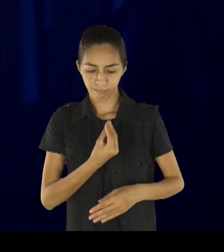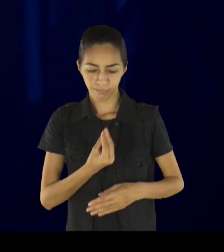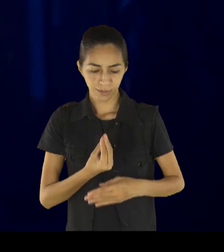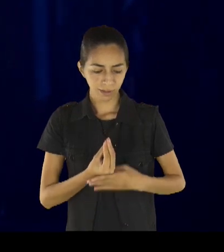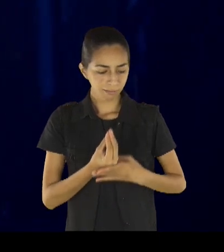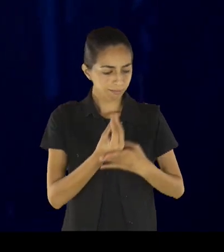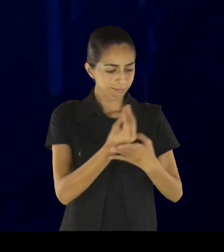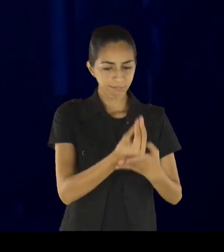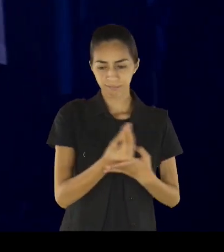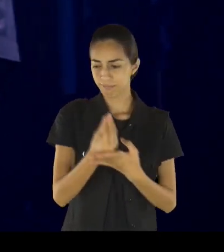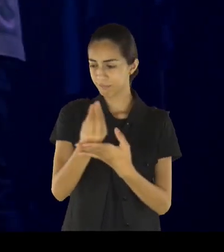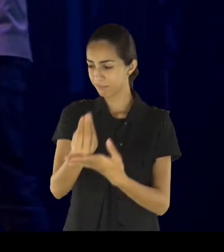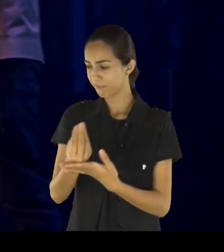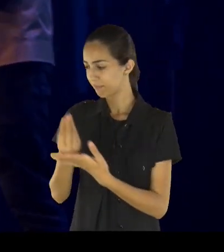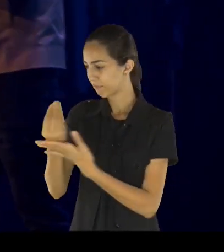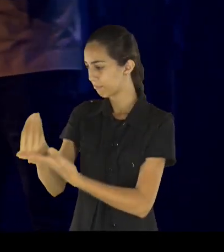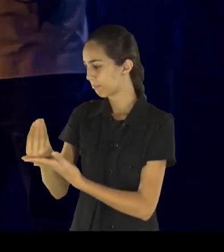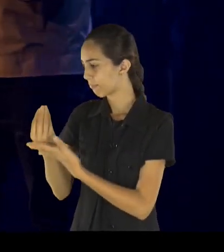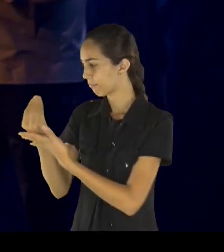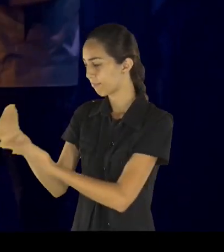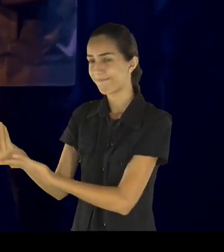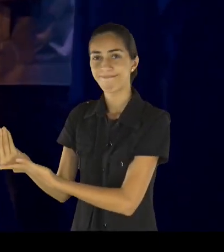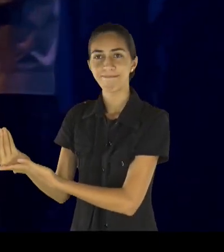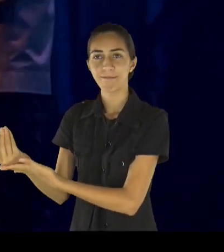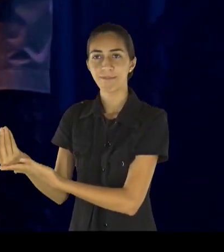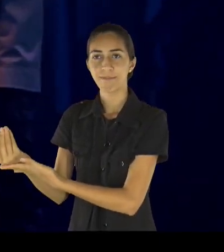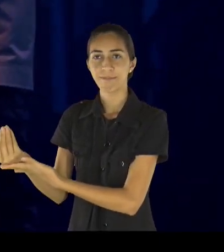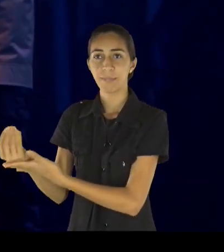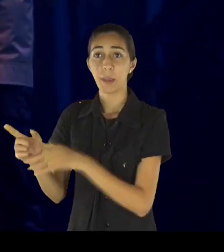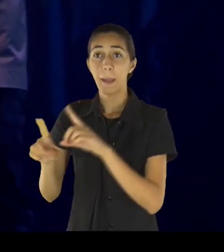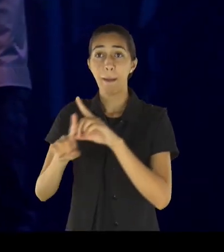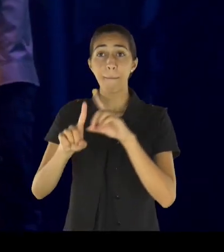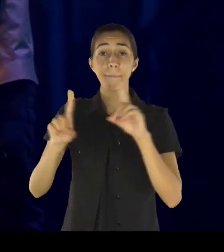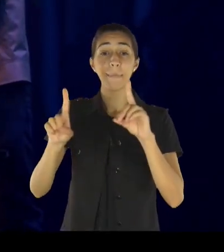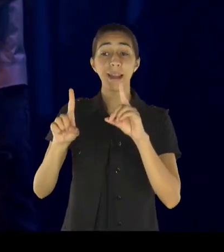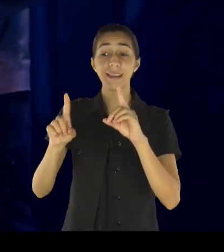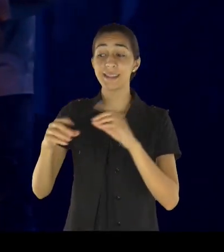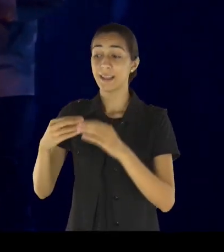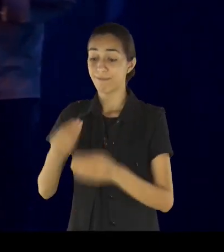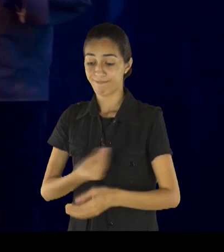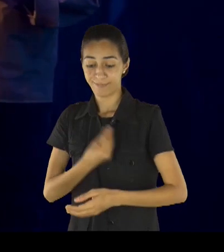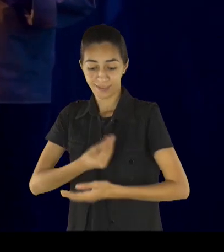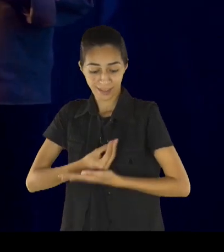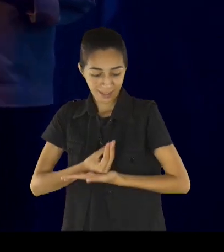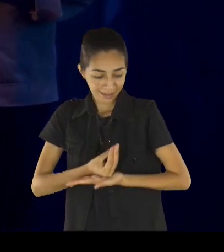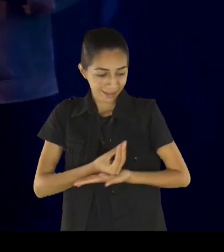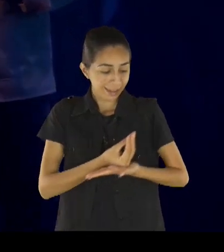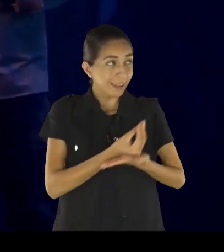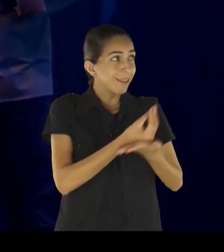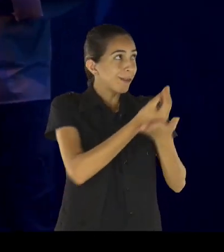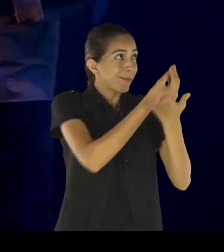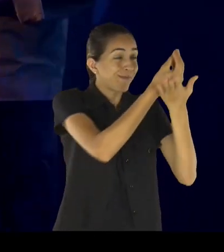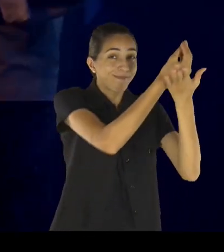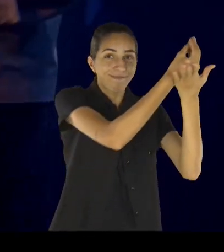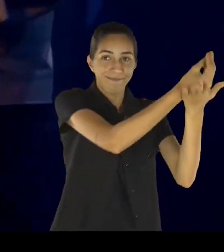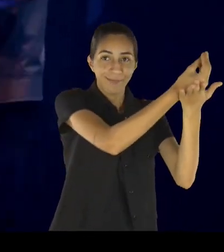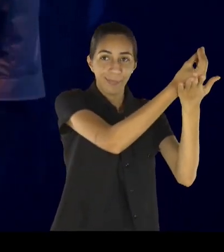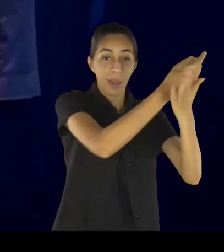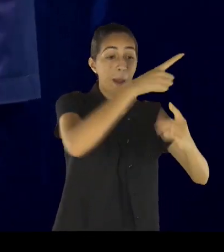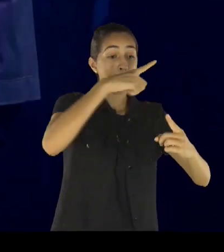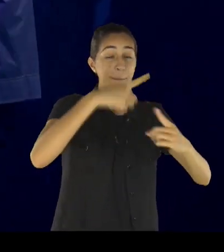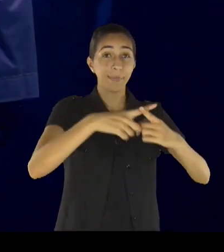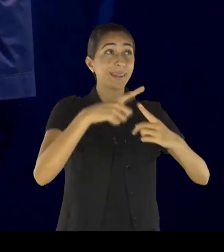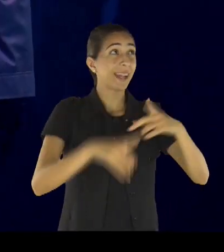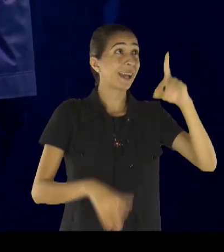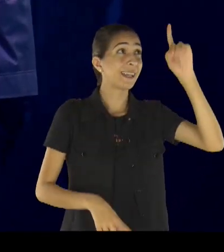atuar, e tentar resolver, os problemas, não, é o nosso Deus, que vela por nós, é Ele que cuida de nós, é Ele que